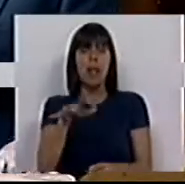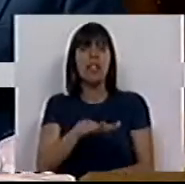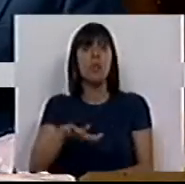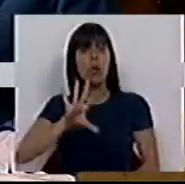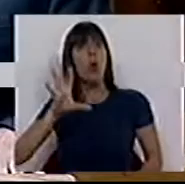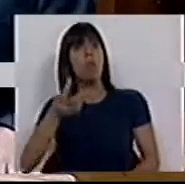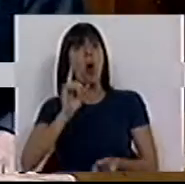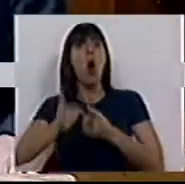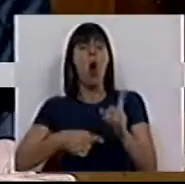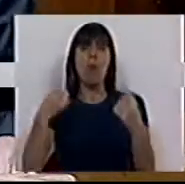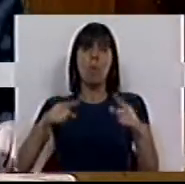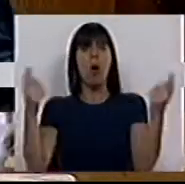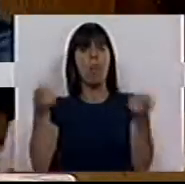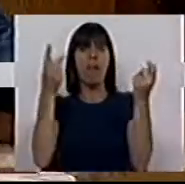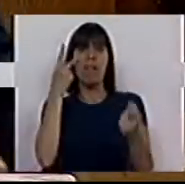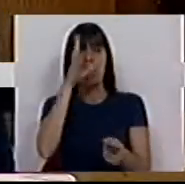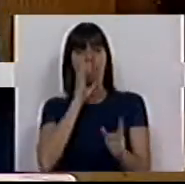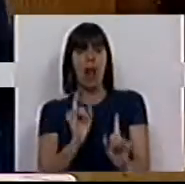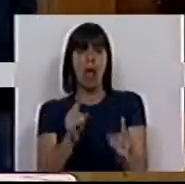está como está, porque só de propaganda é que vive este Governo. Disse.